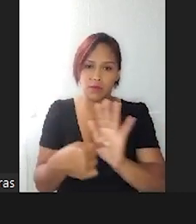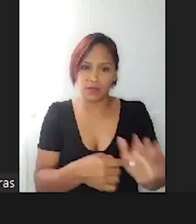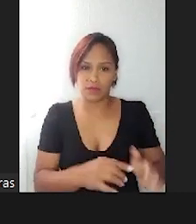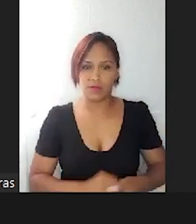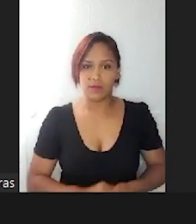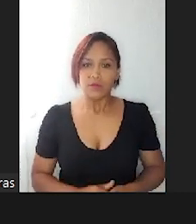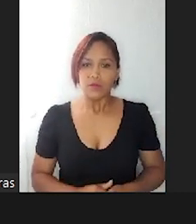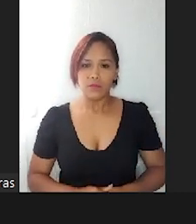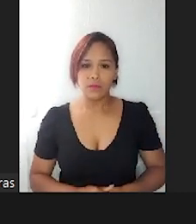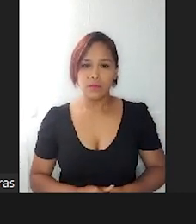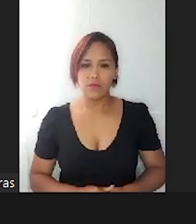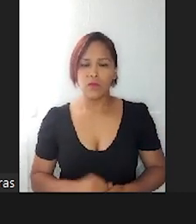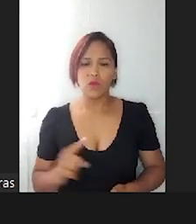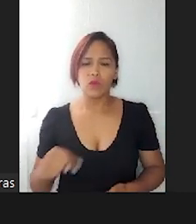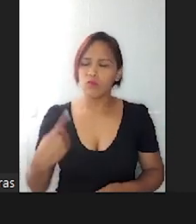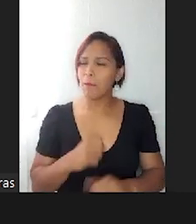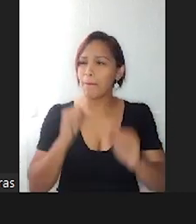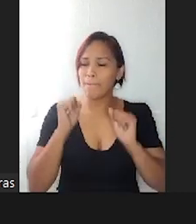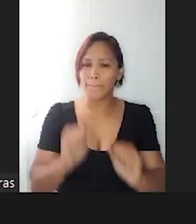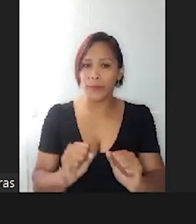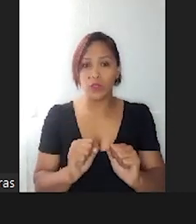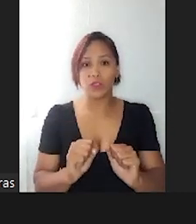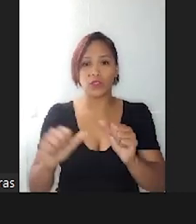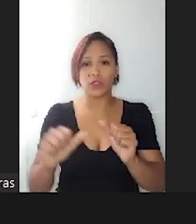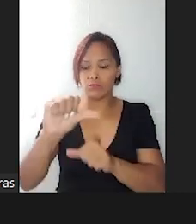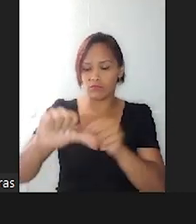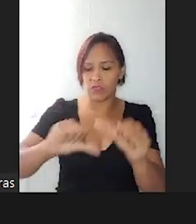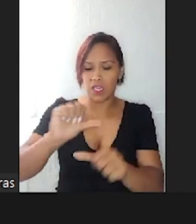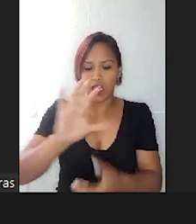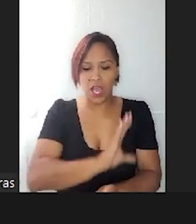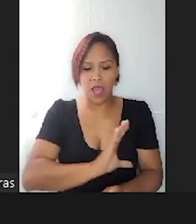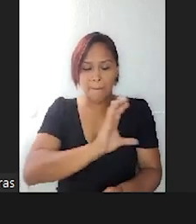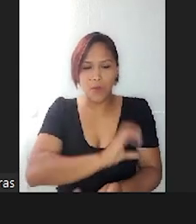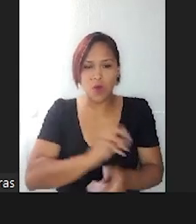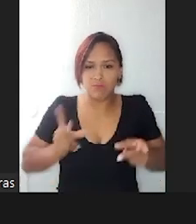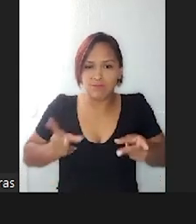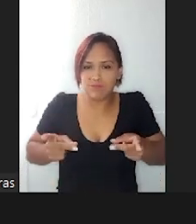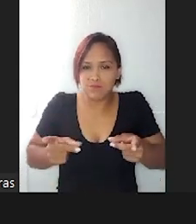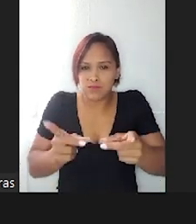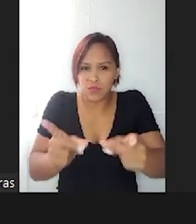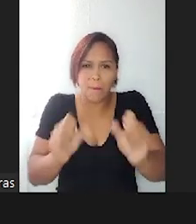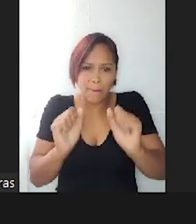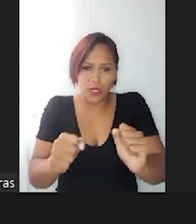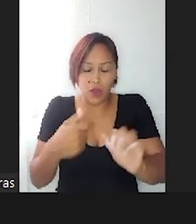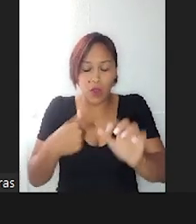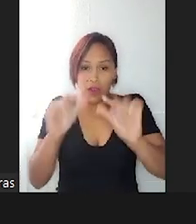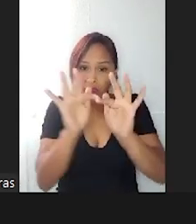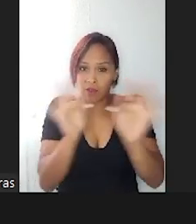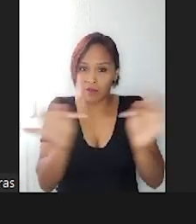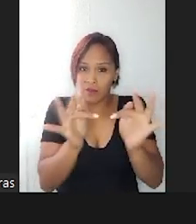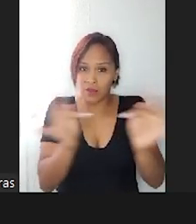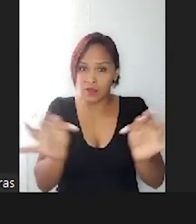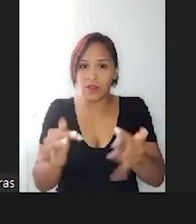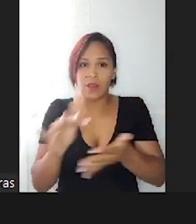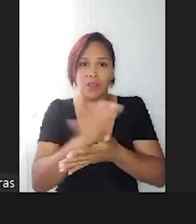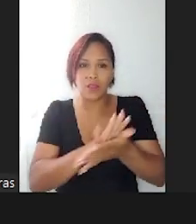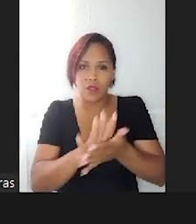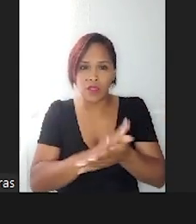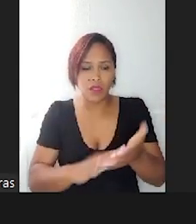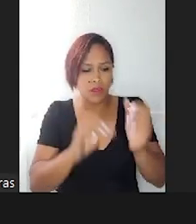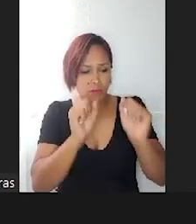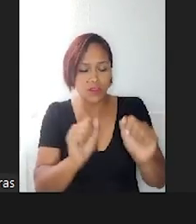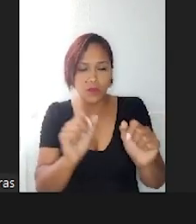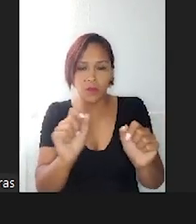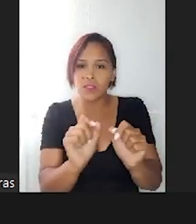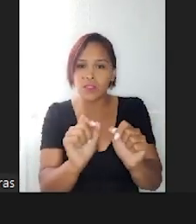a gente pode materializar esse amor incondicional. Olha só que frase bonita. Não há nada que você possa fazer que